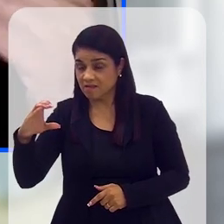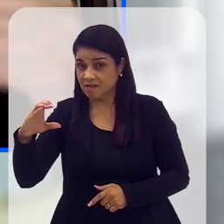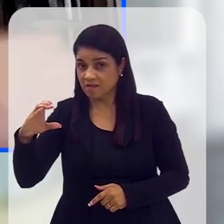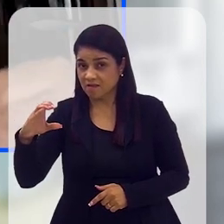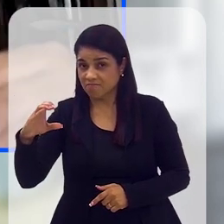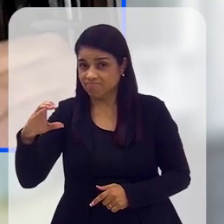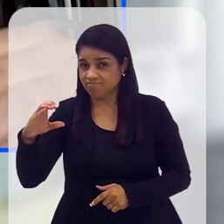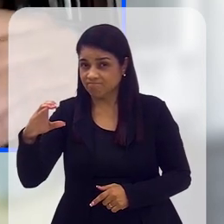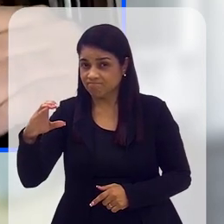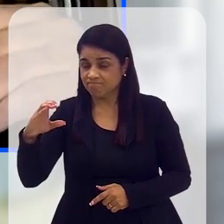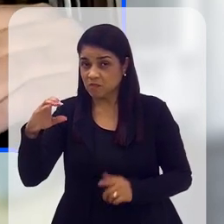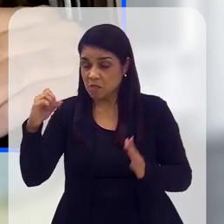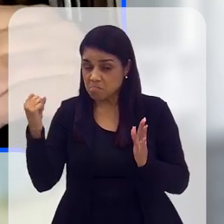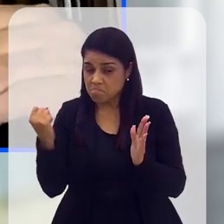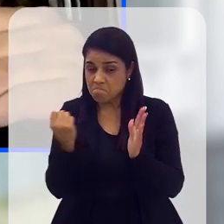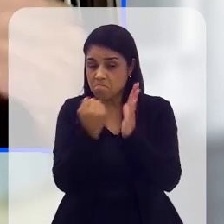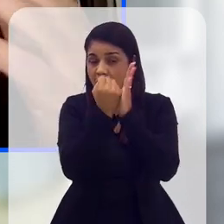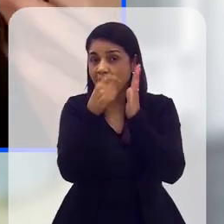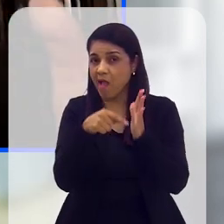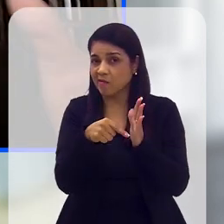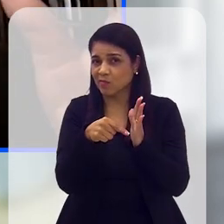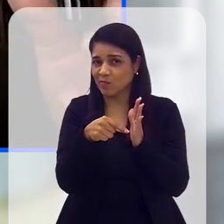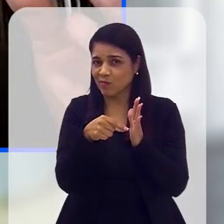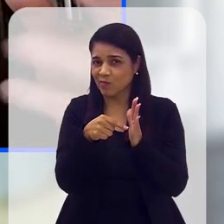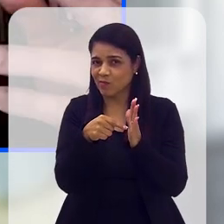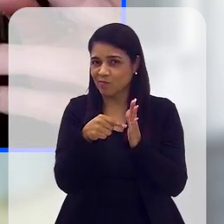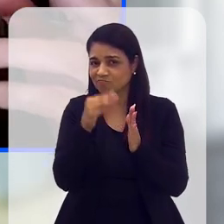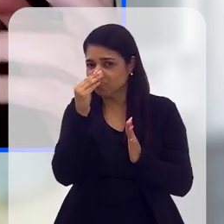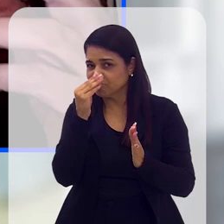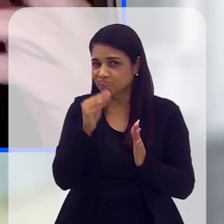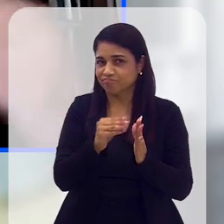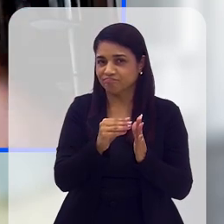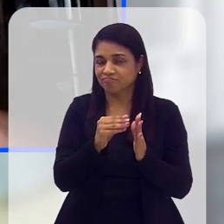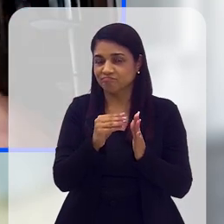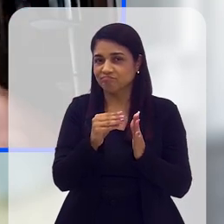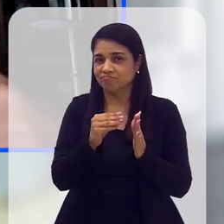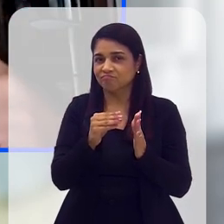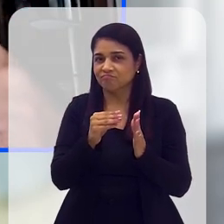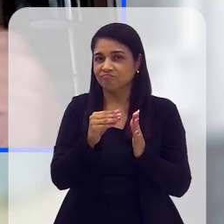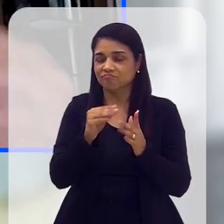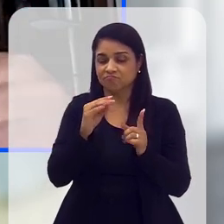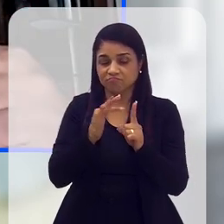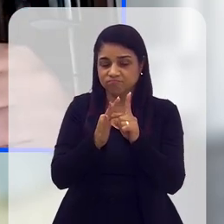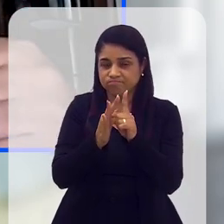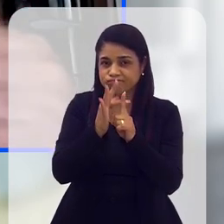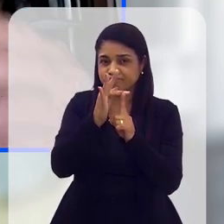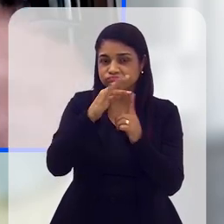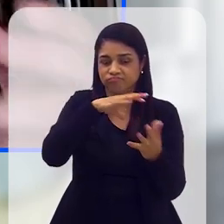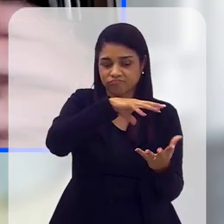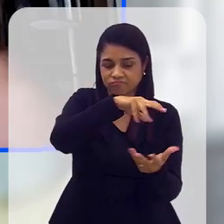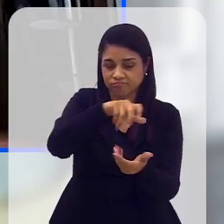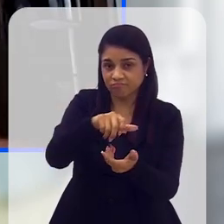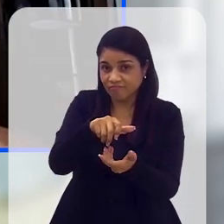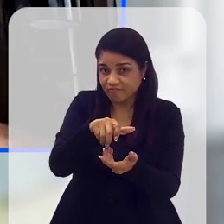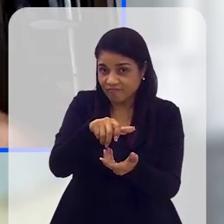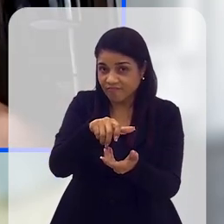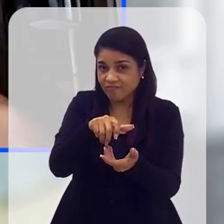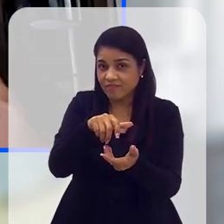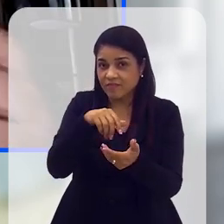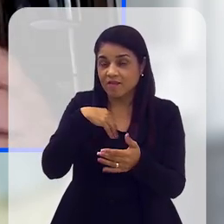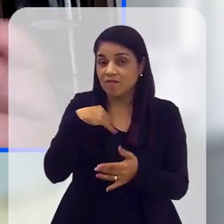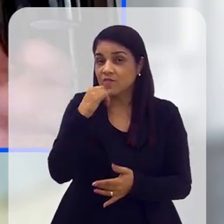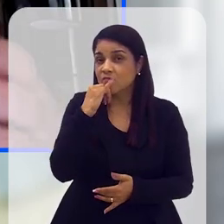subestimou os impactos decorrentes do nível de aquecimento até então.